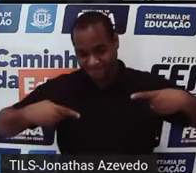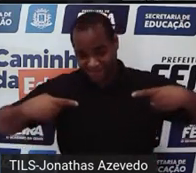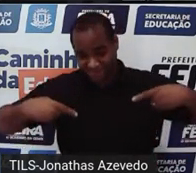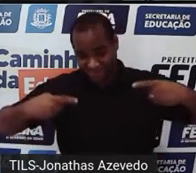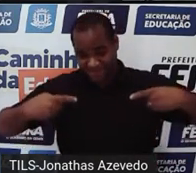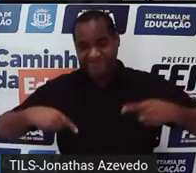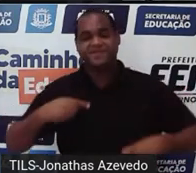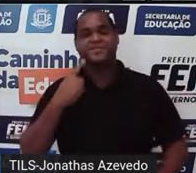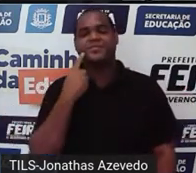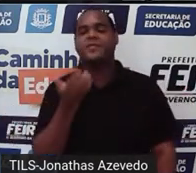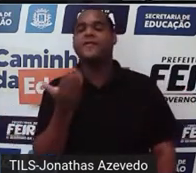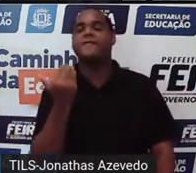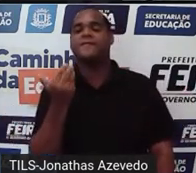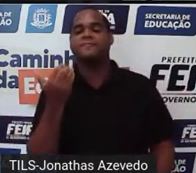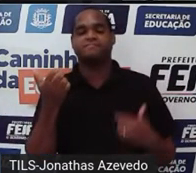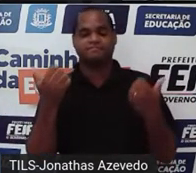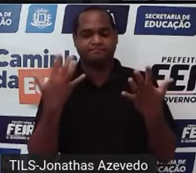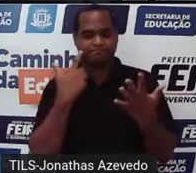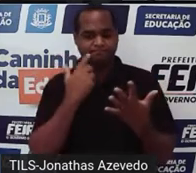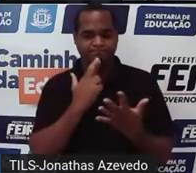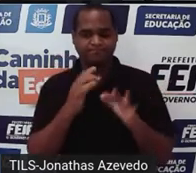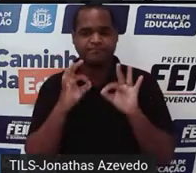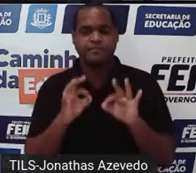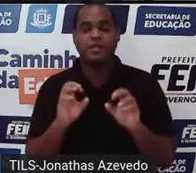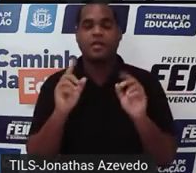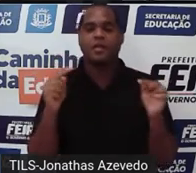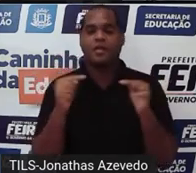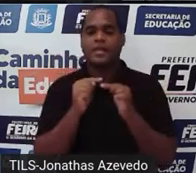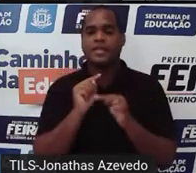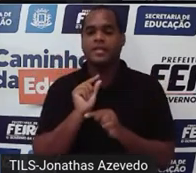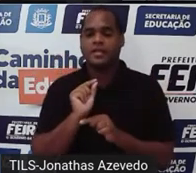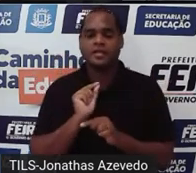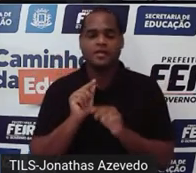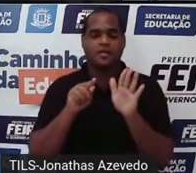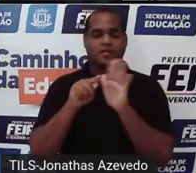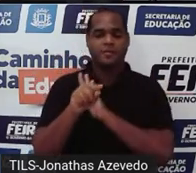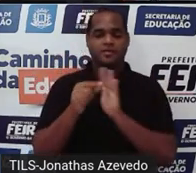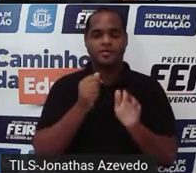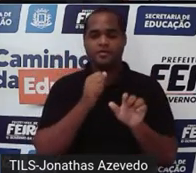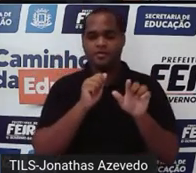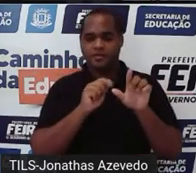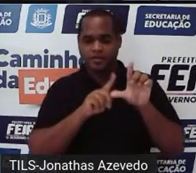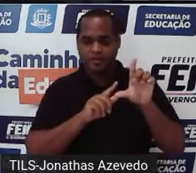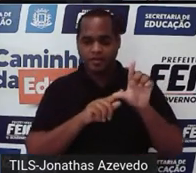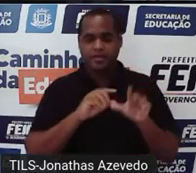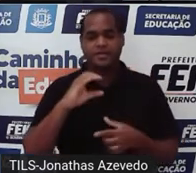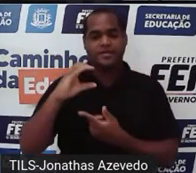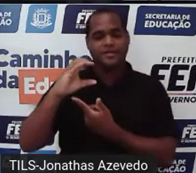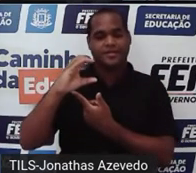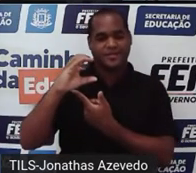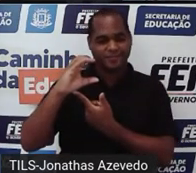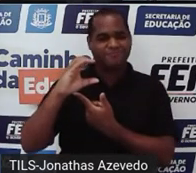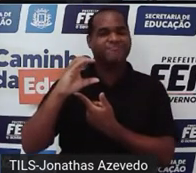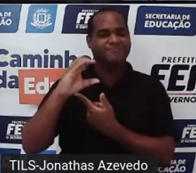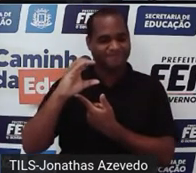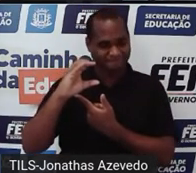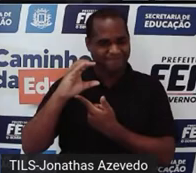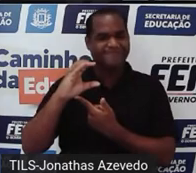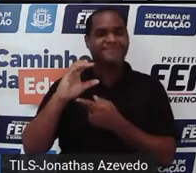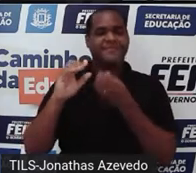Vamos lá, então a resposta correta para essa pergunta está na letra C,